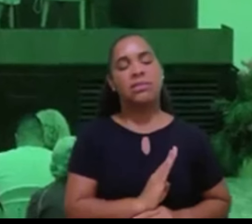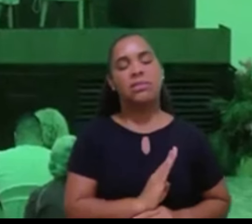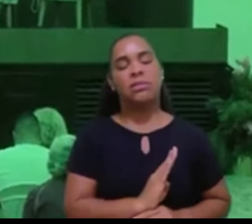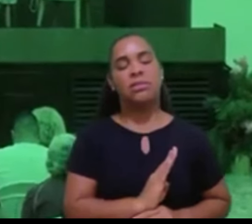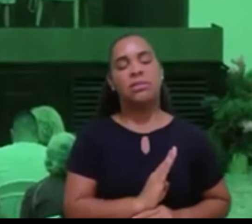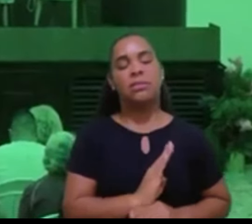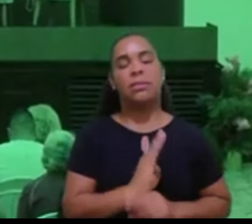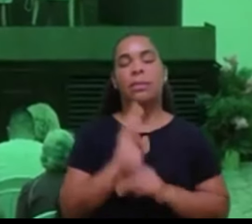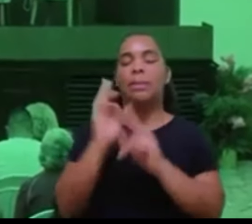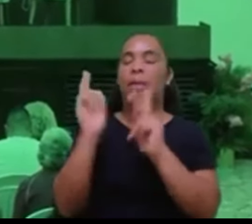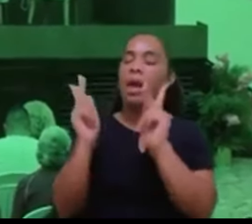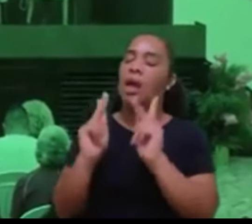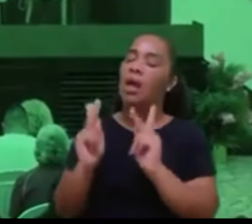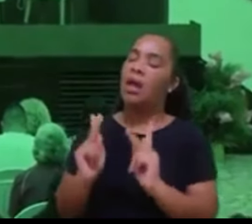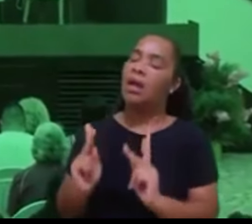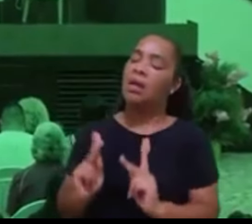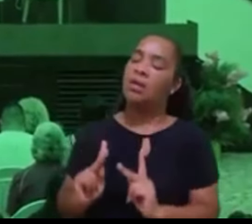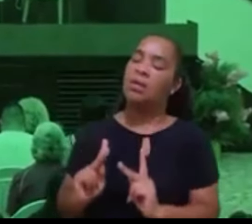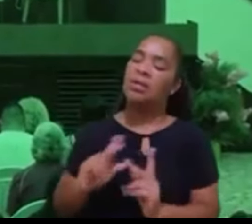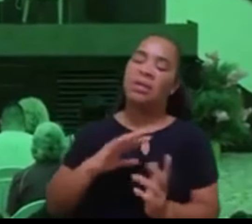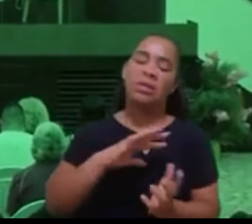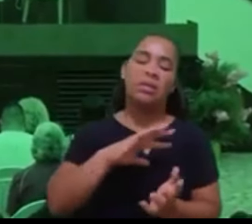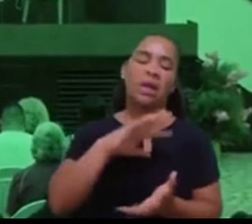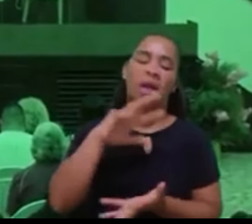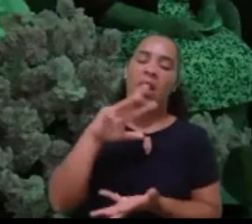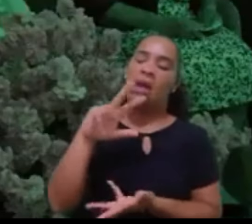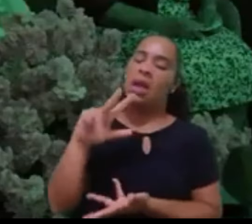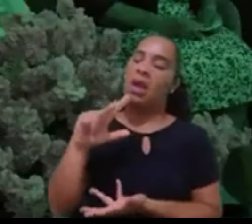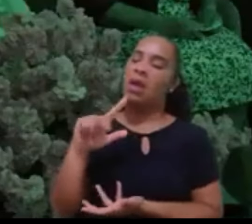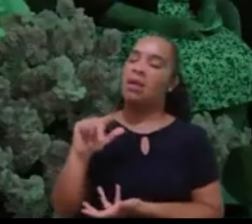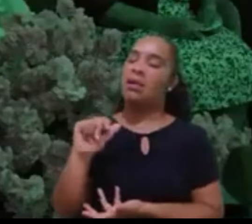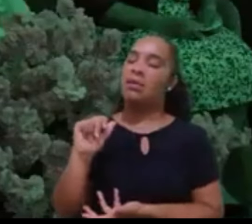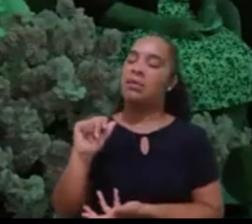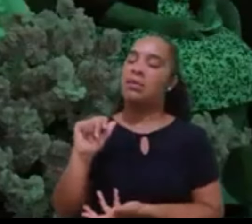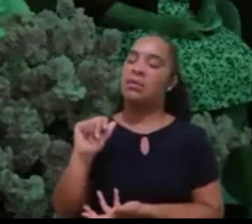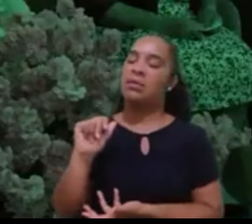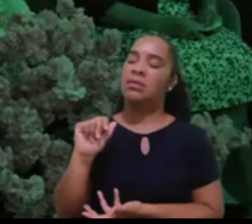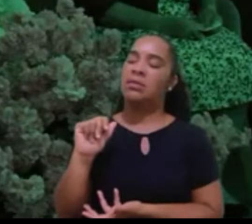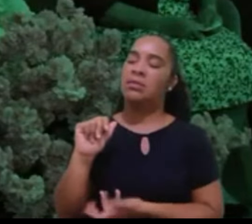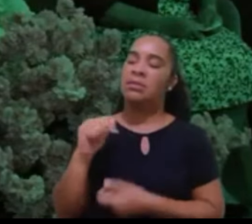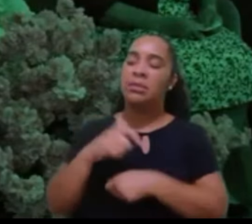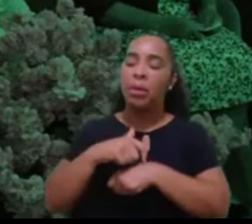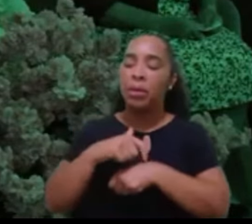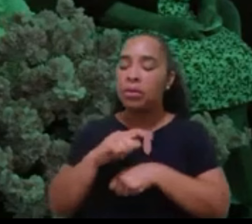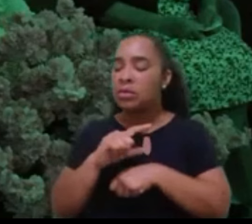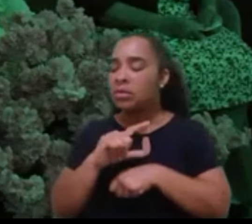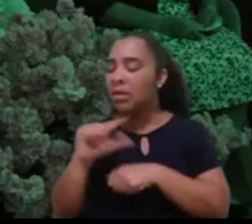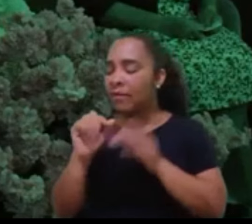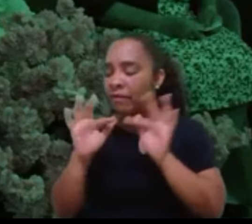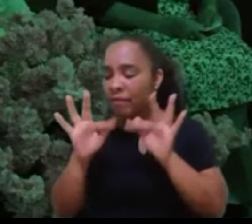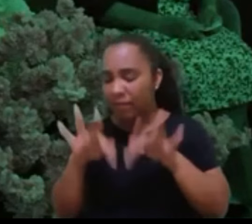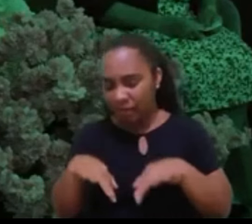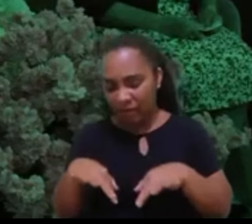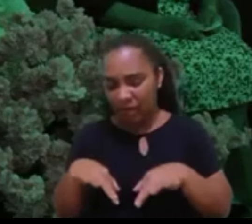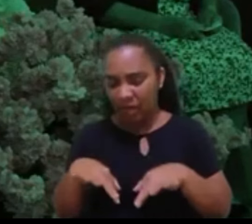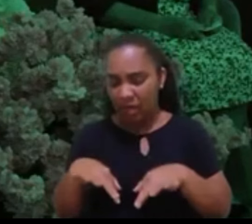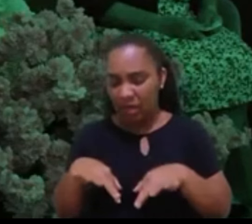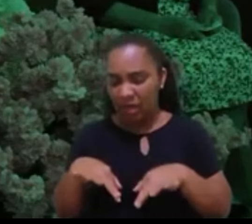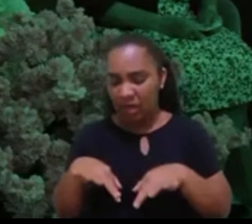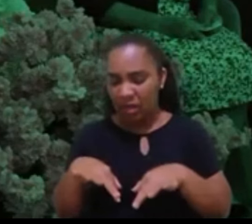paz na terra. Que ao sairmos daqui, levemos